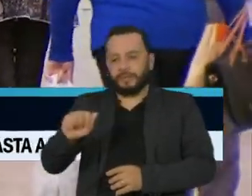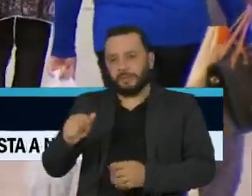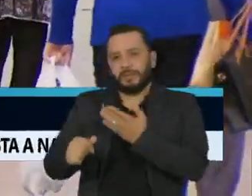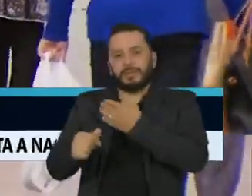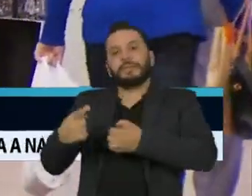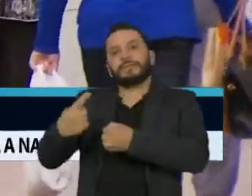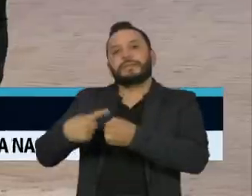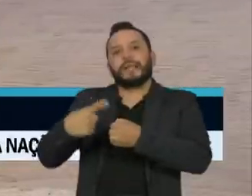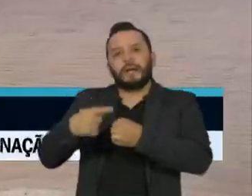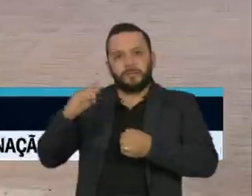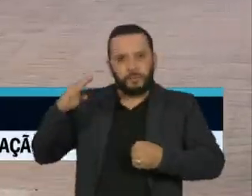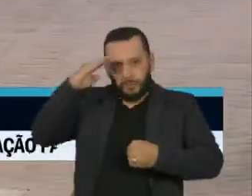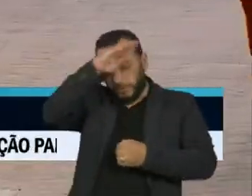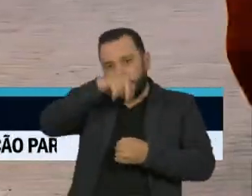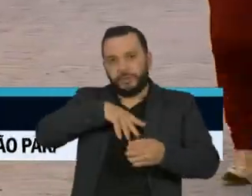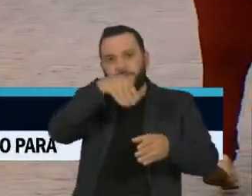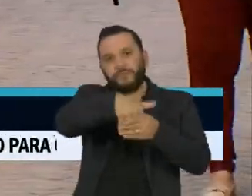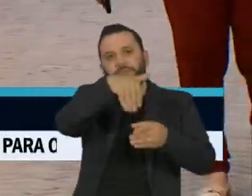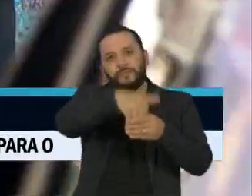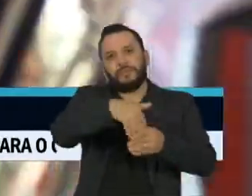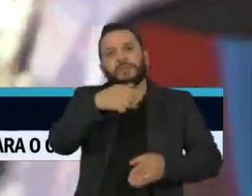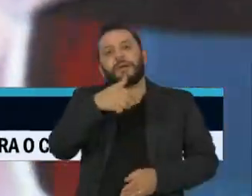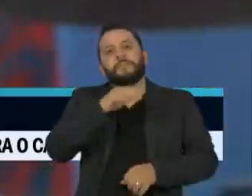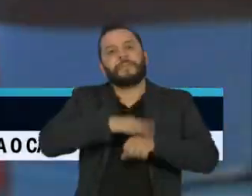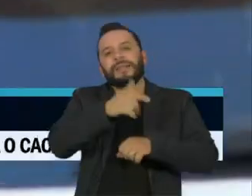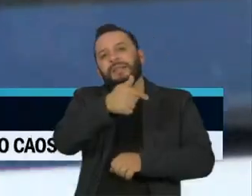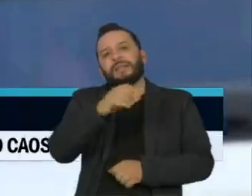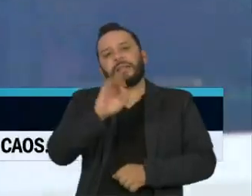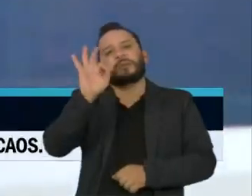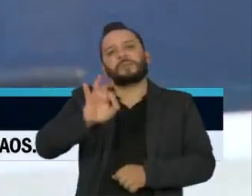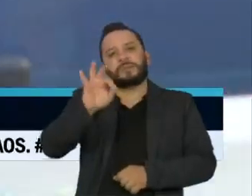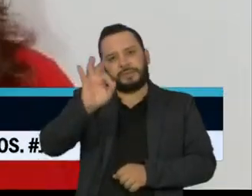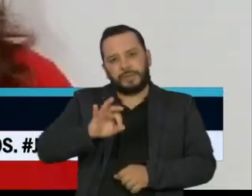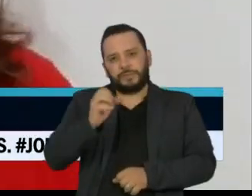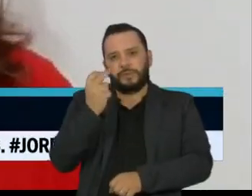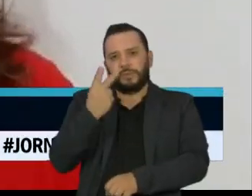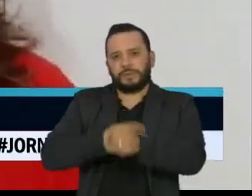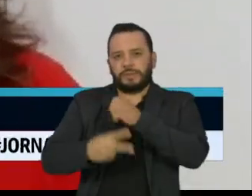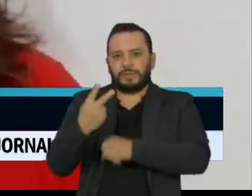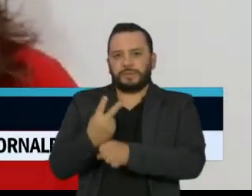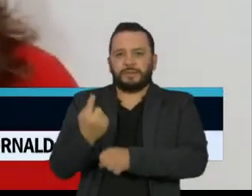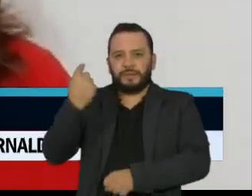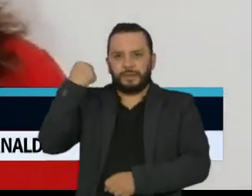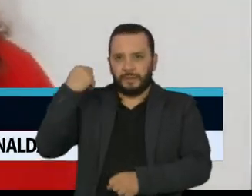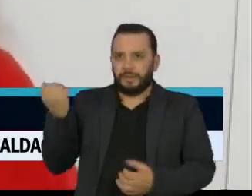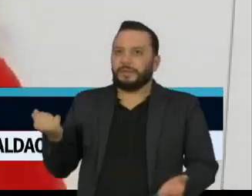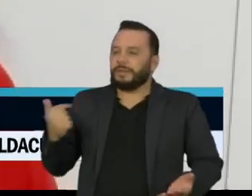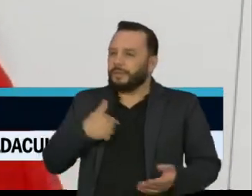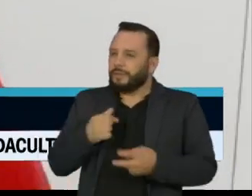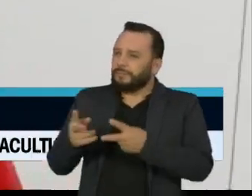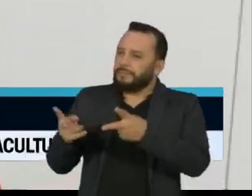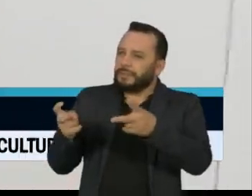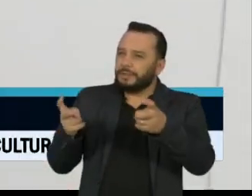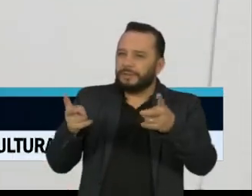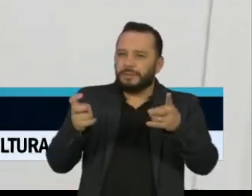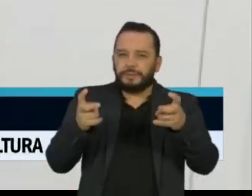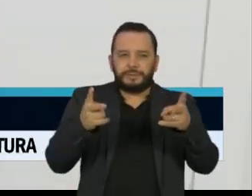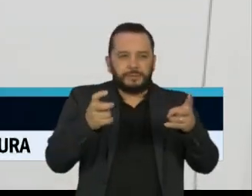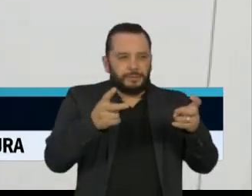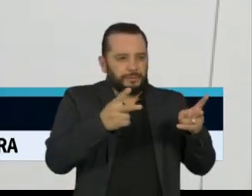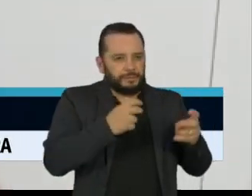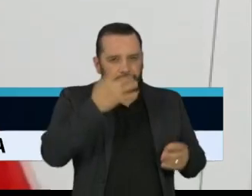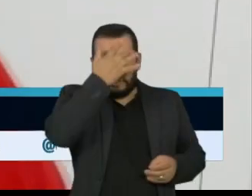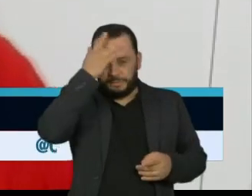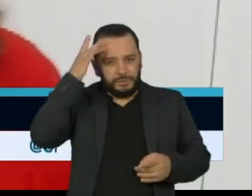Bolsonaro teve mais de 70% dos votos há quase dois anos. Eu tenho observado que tem pessoas que não